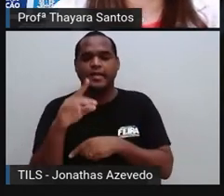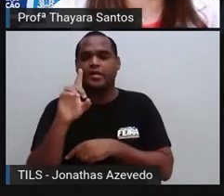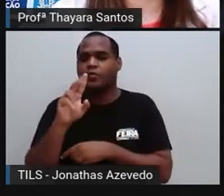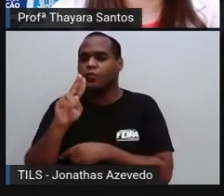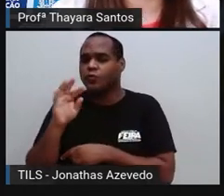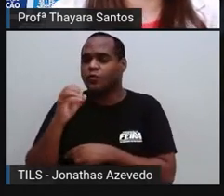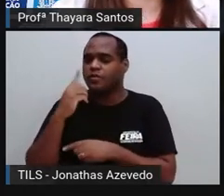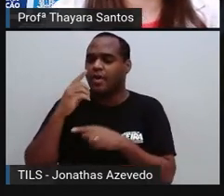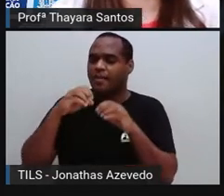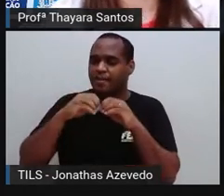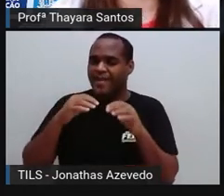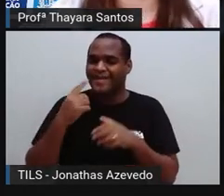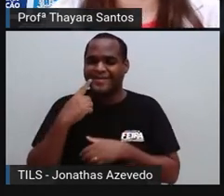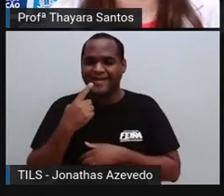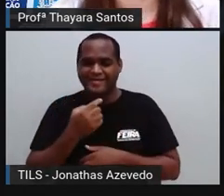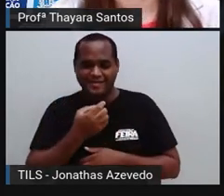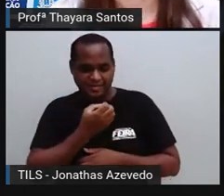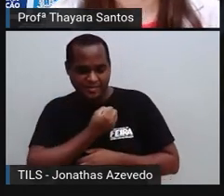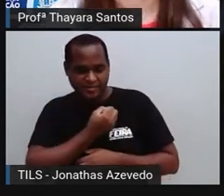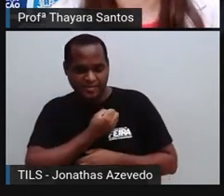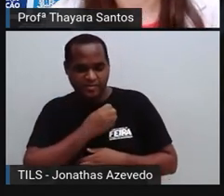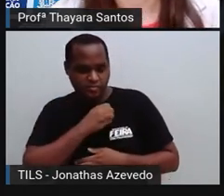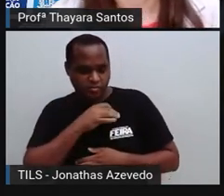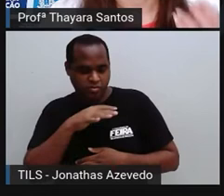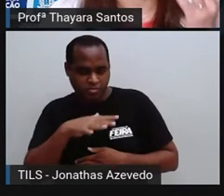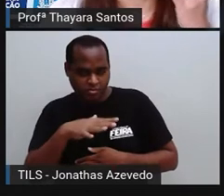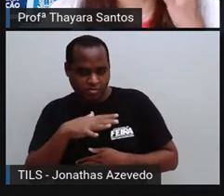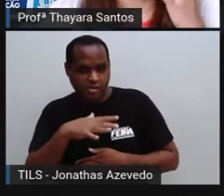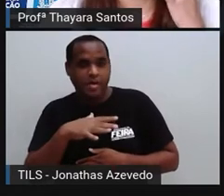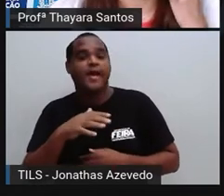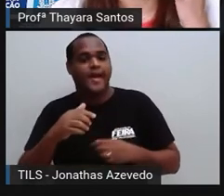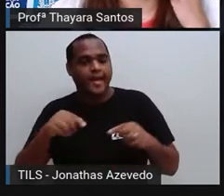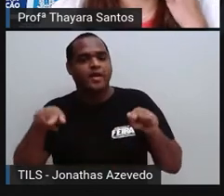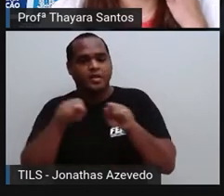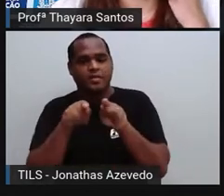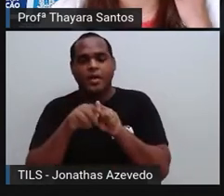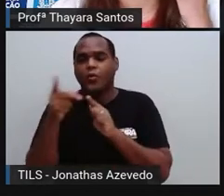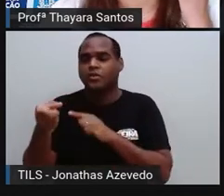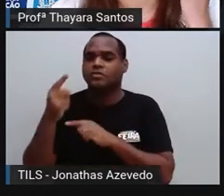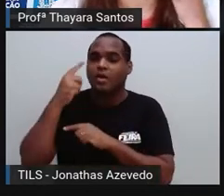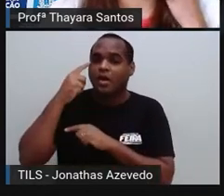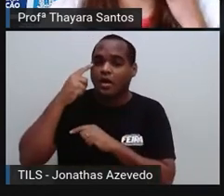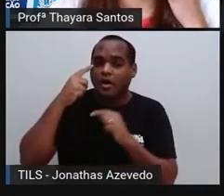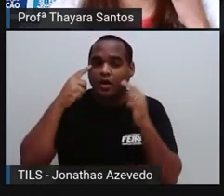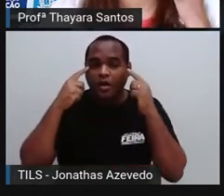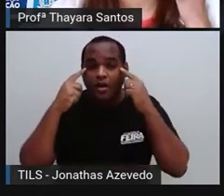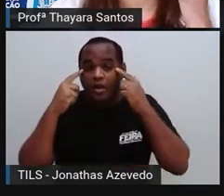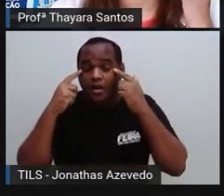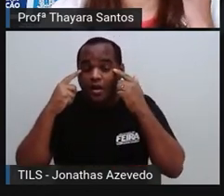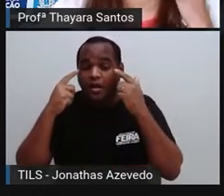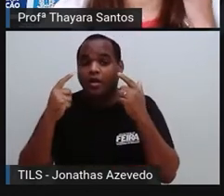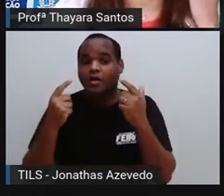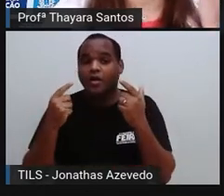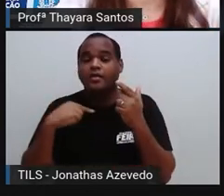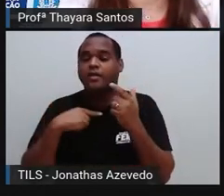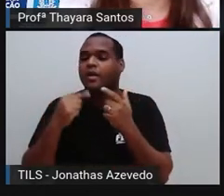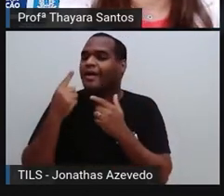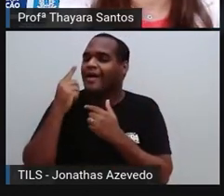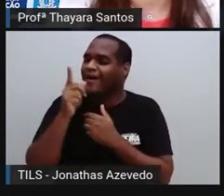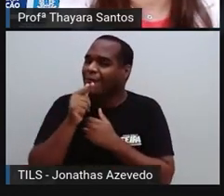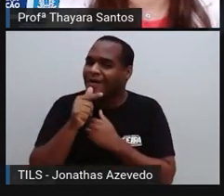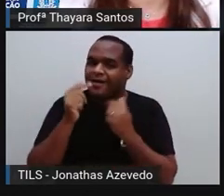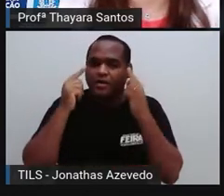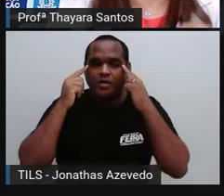ejeta o leite, o leite sai por ela. E as glândulas lacrimais, que a gente vê, elas produzem essa secreção e ela